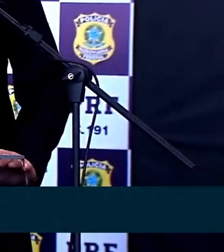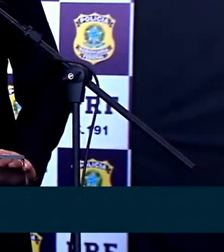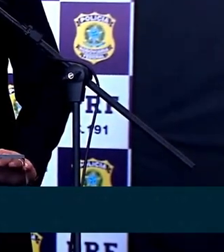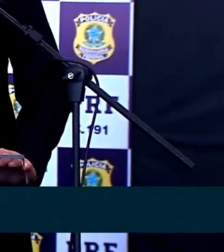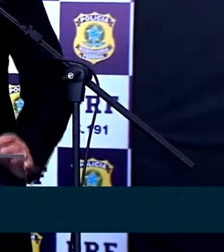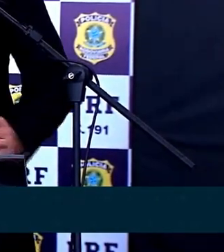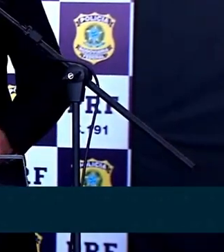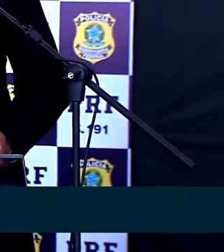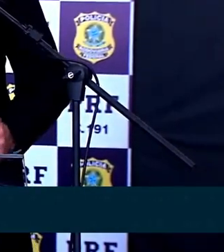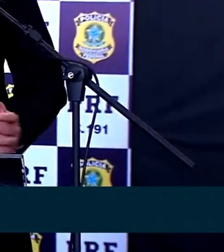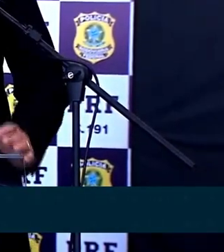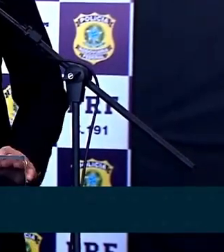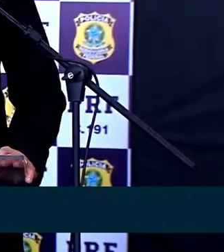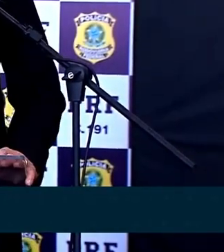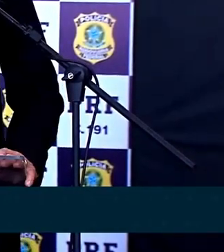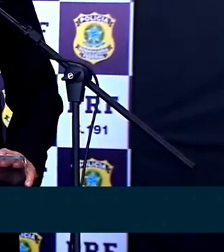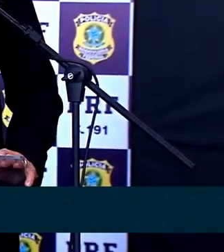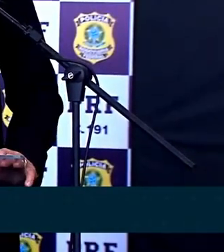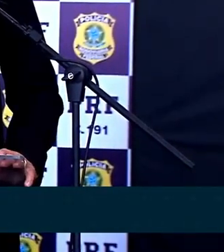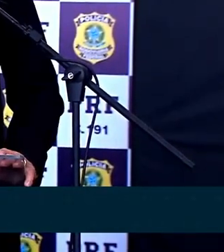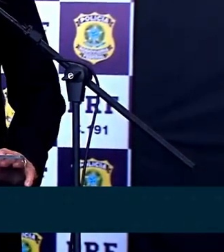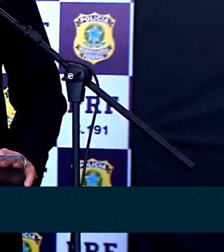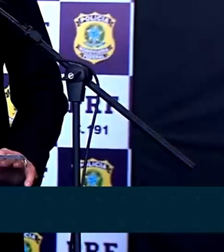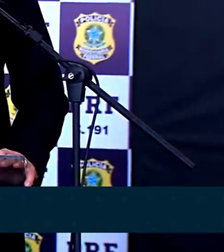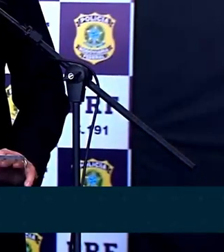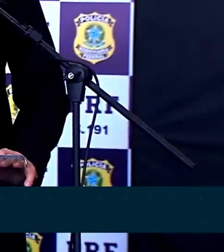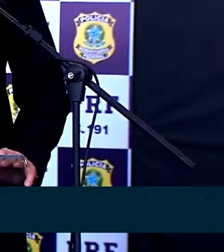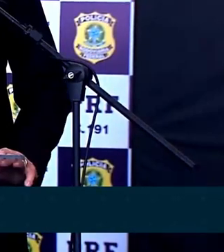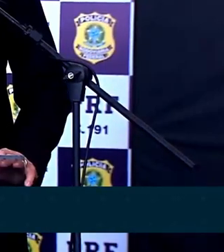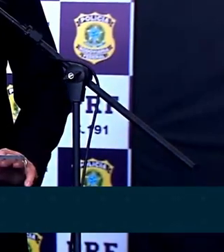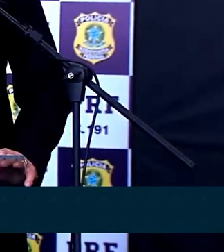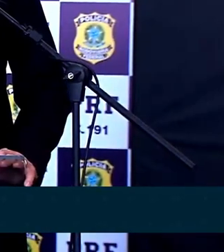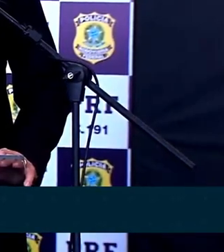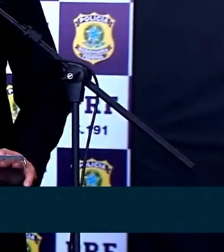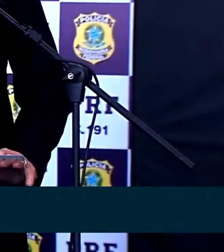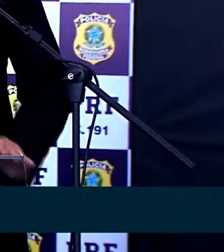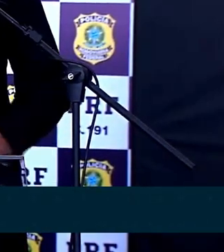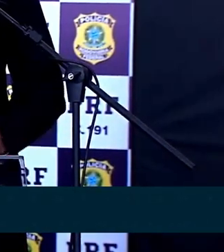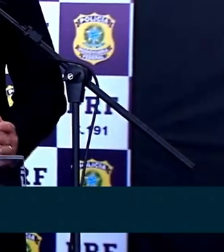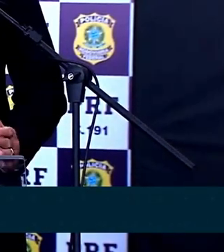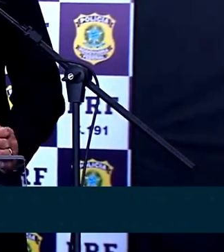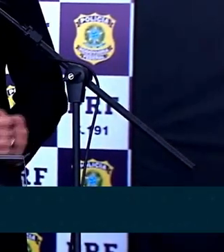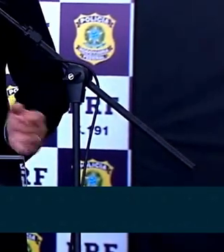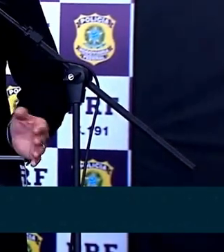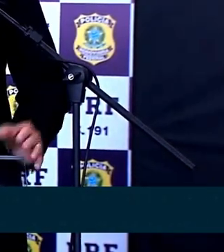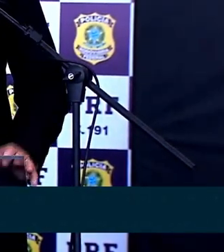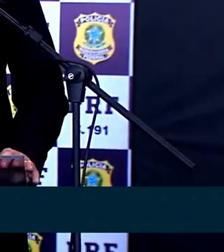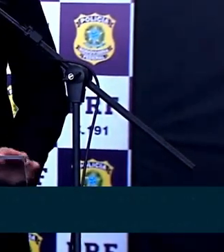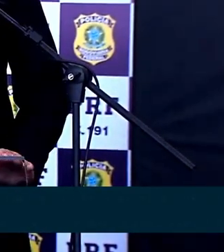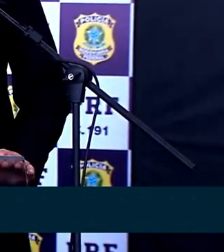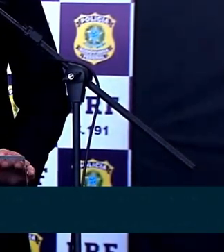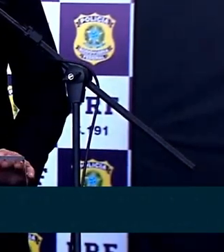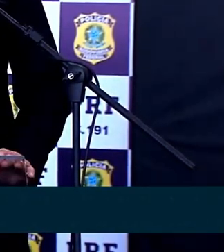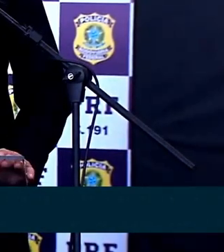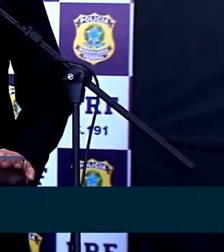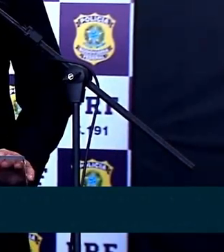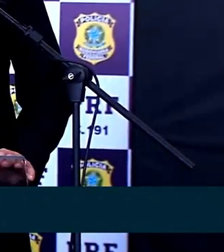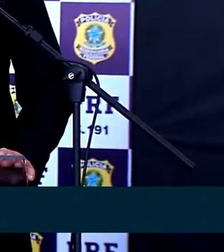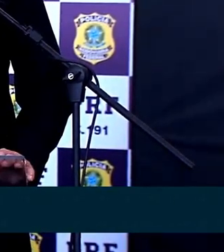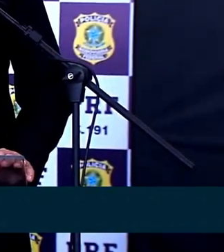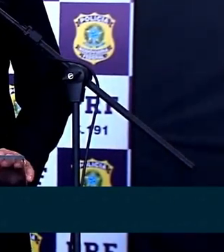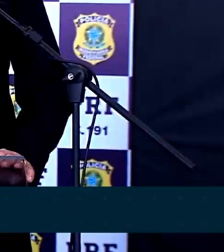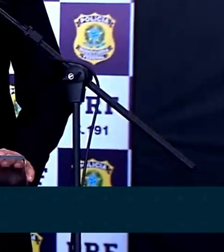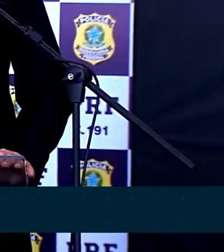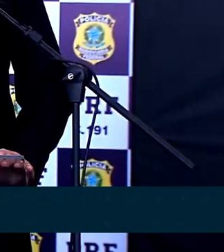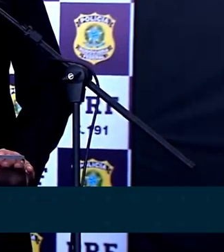com a economia, de modo que duas mil novas vagas possam ser abertas no final desse ano, começo do ano que vem.